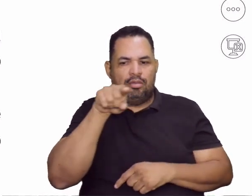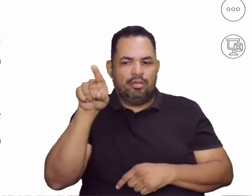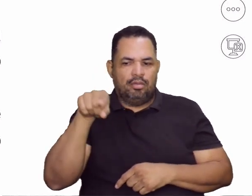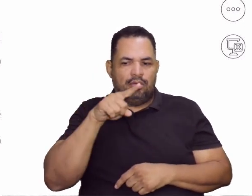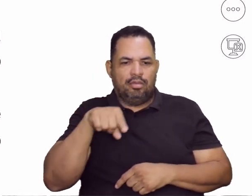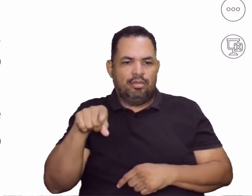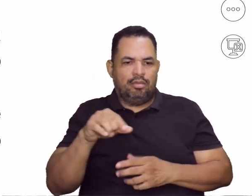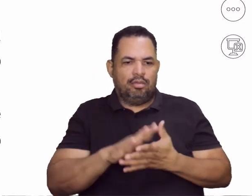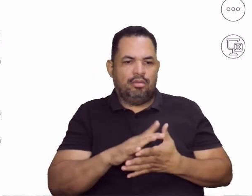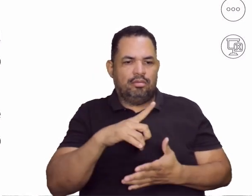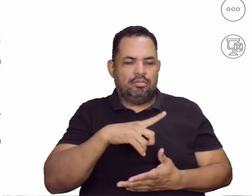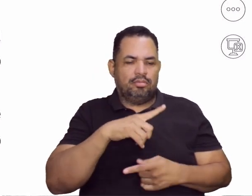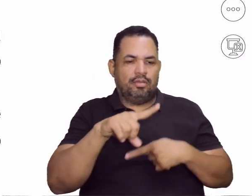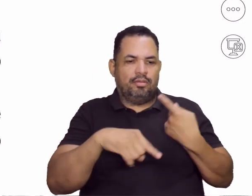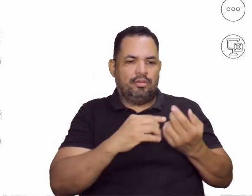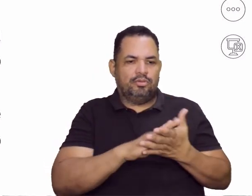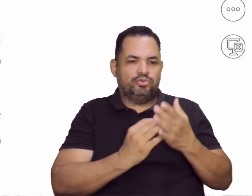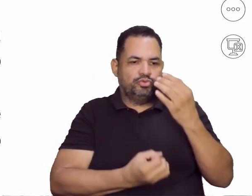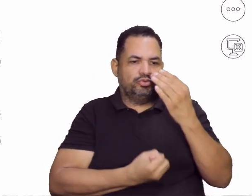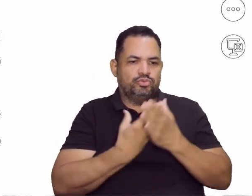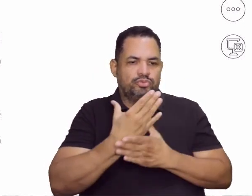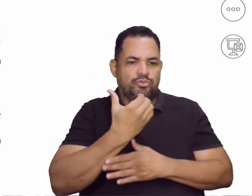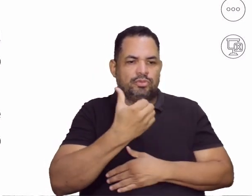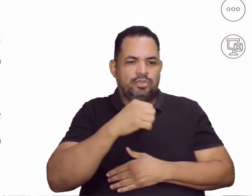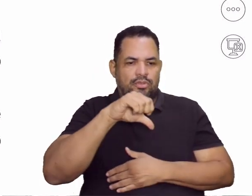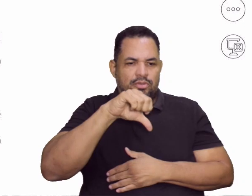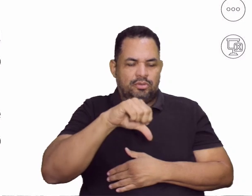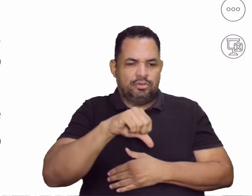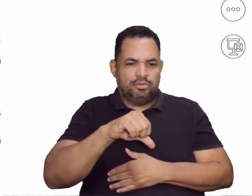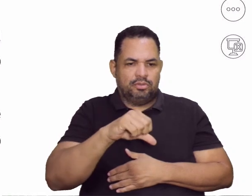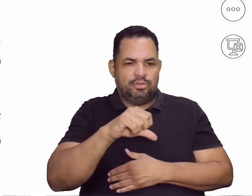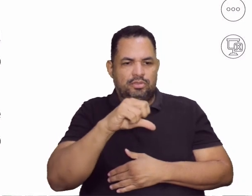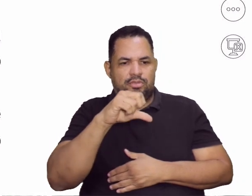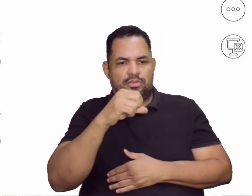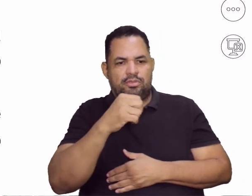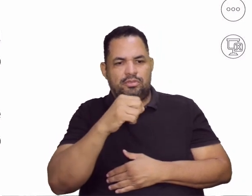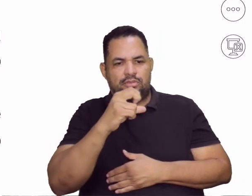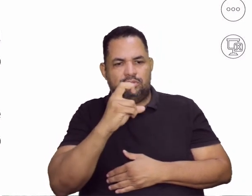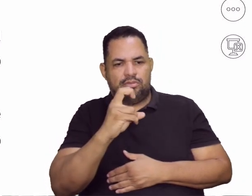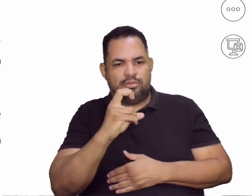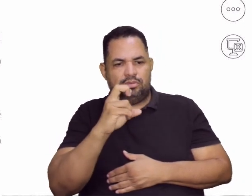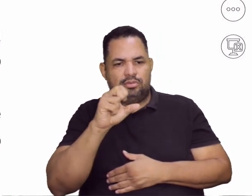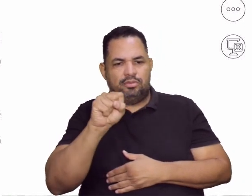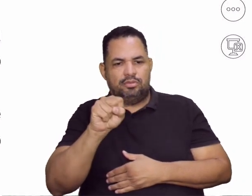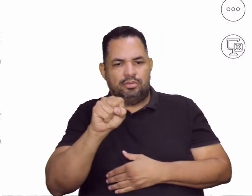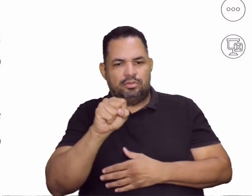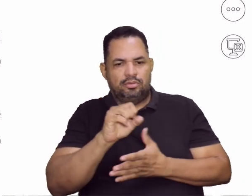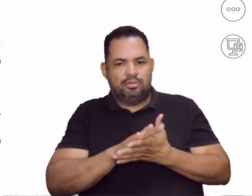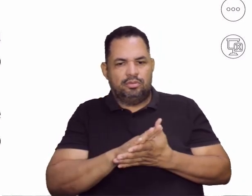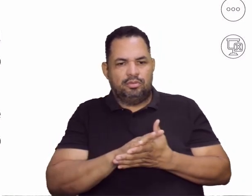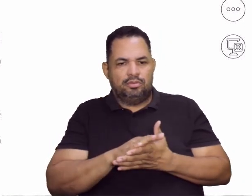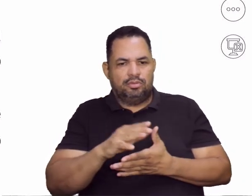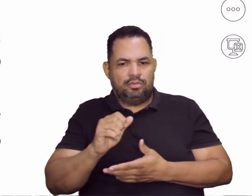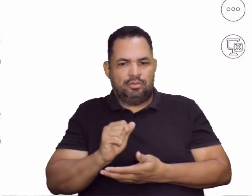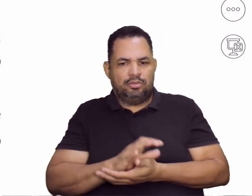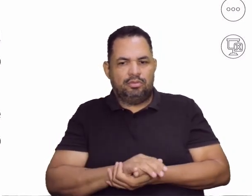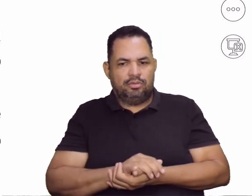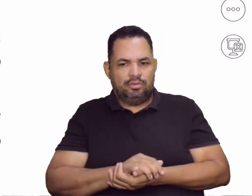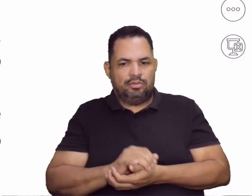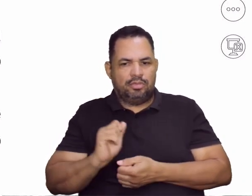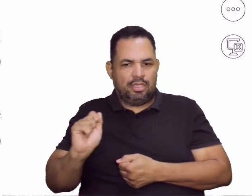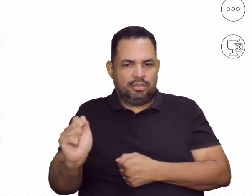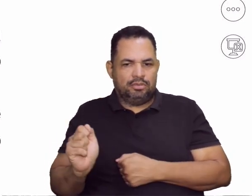a gente tem aí o Tênis for Two, né? Que é um jogo de tênis simples. Em 1962, o